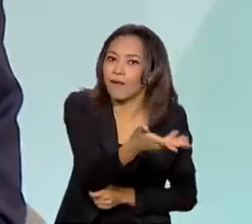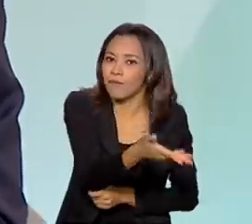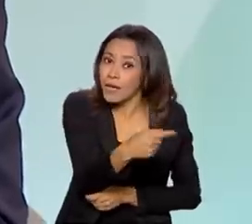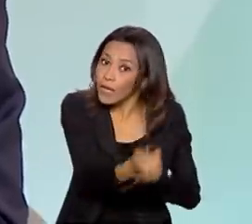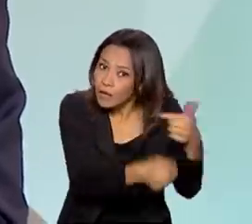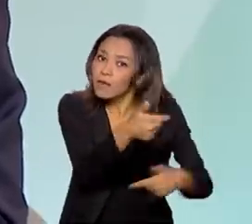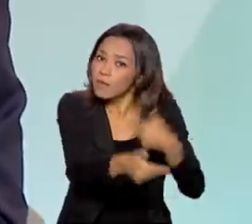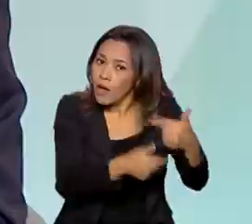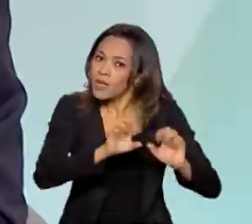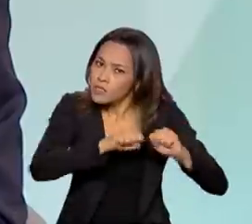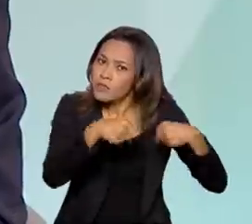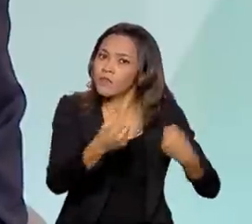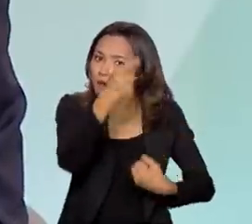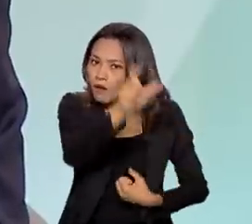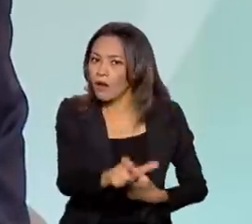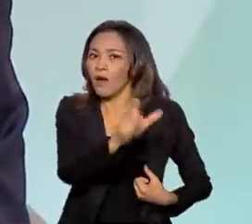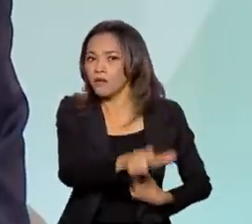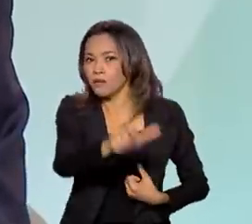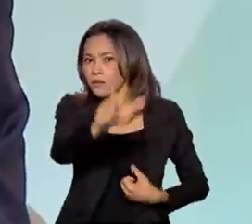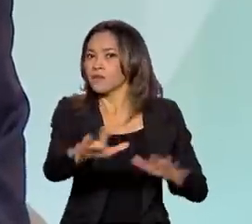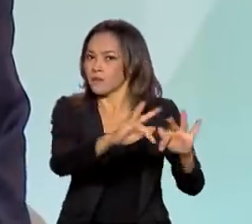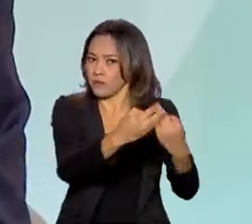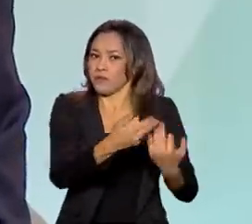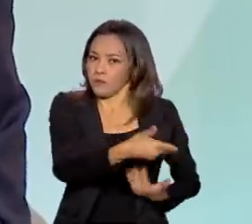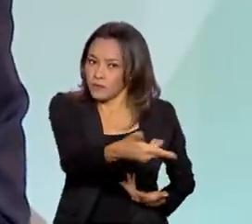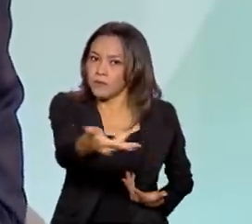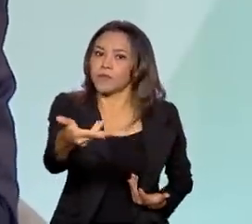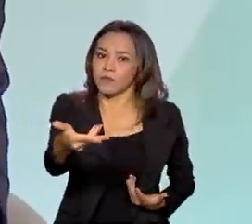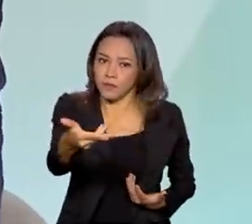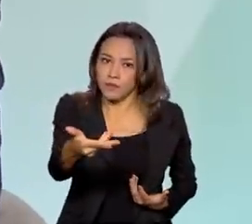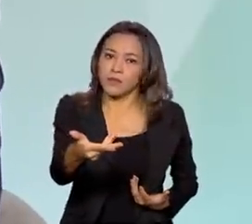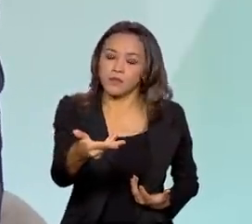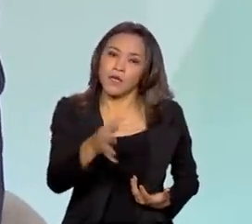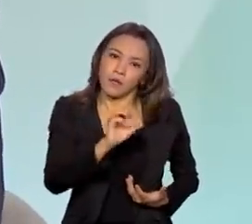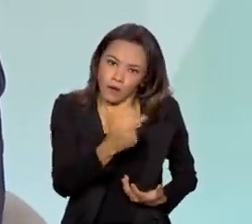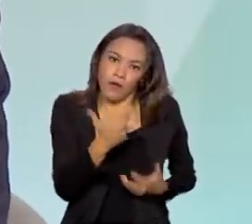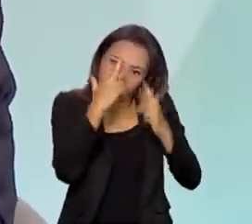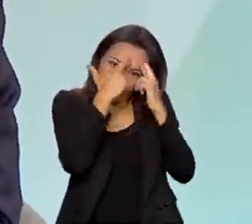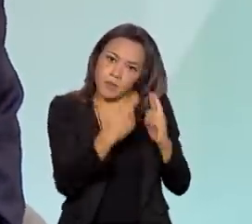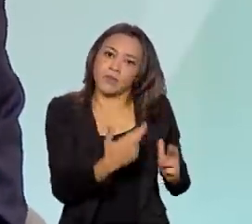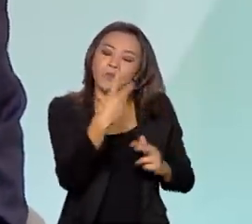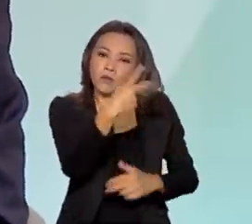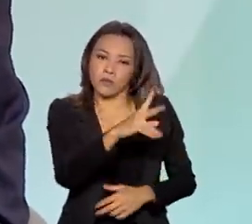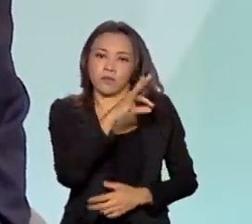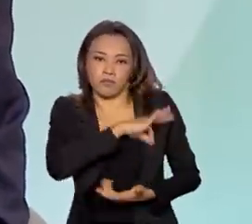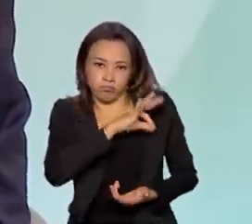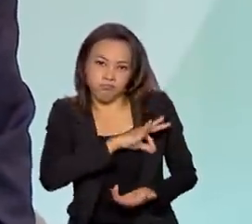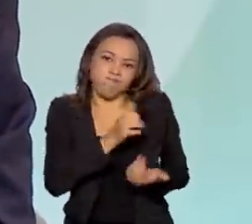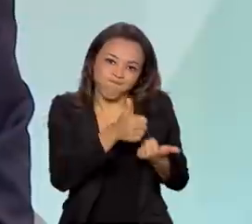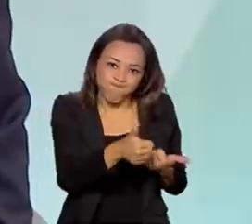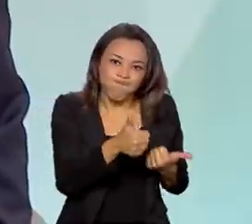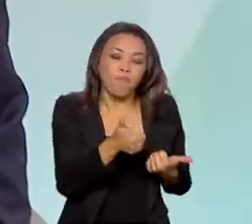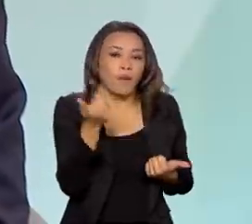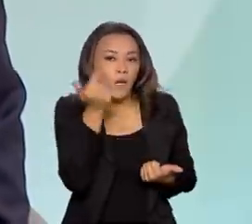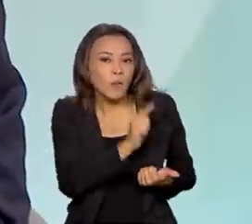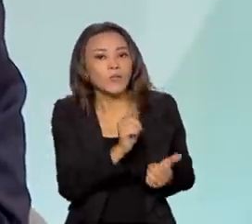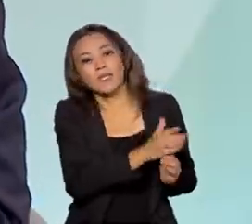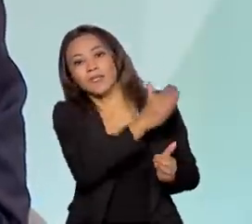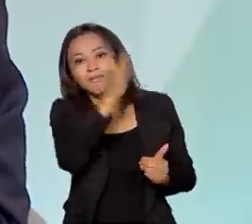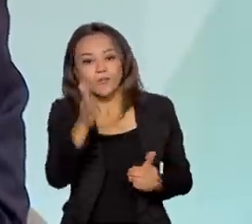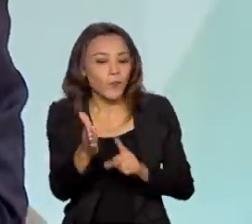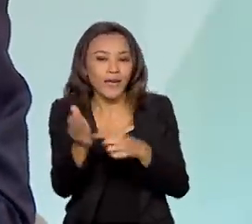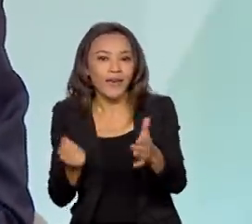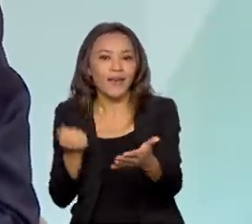ela possa por esforço próprio nas condições que for possível dê o próximo passo.